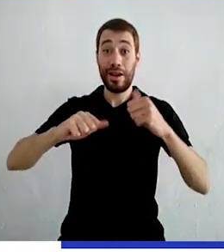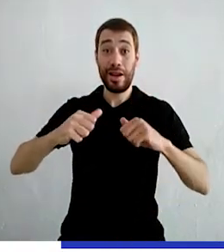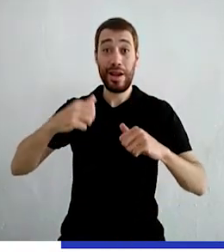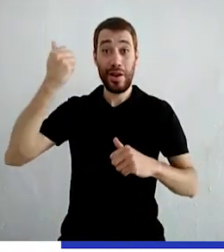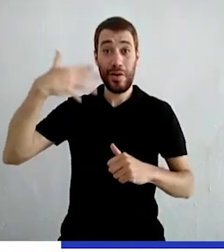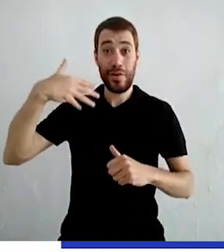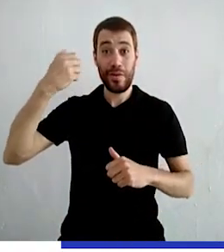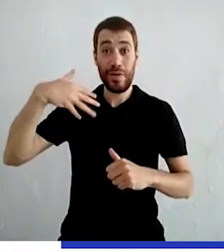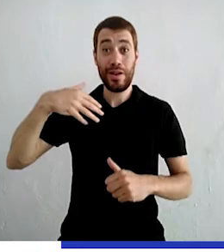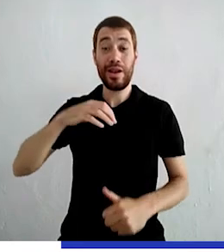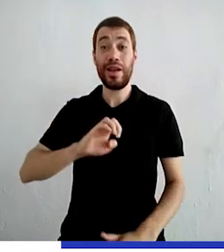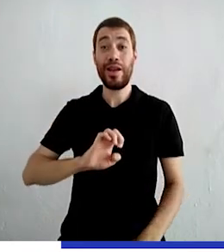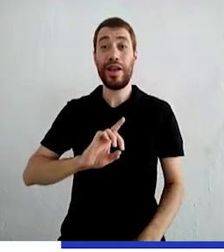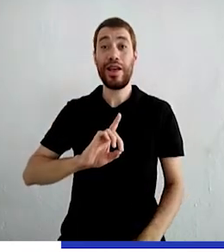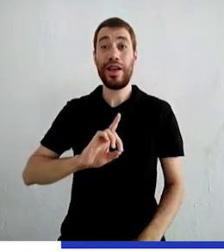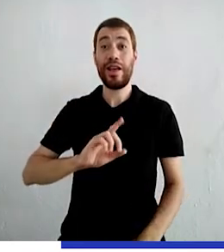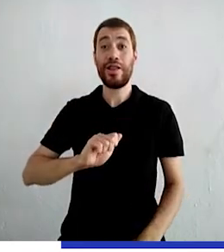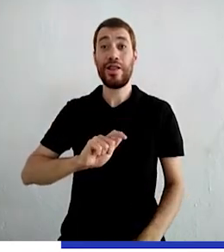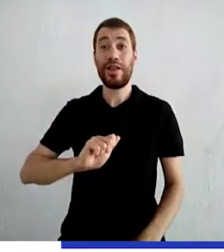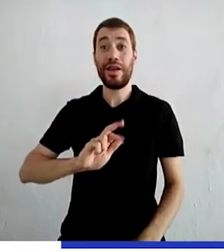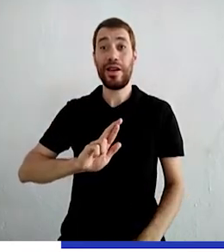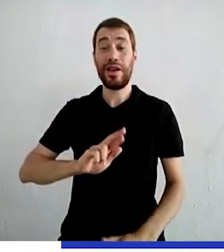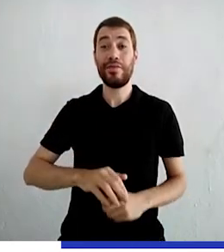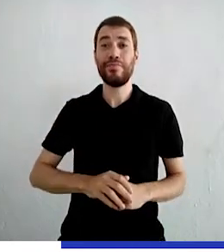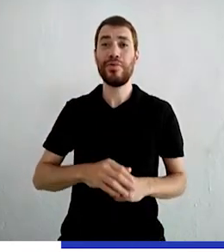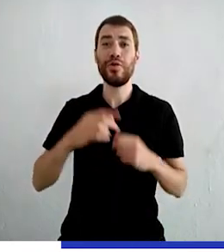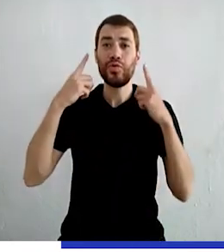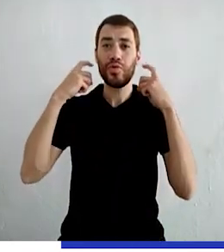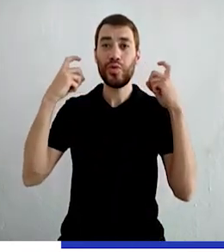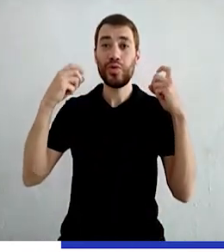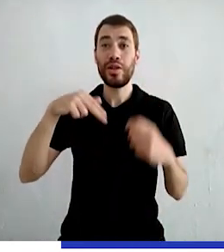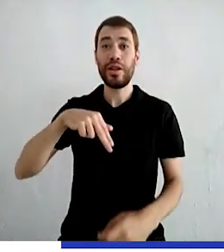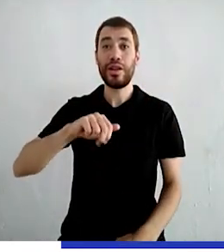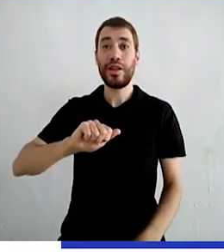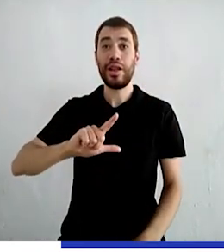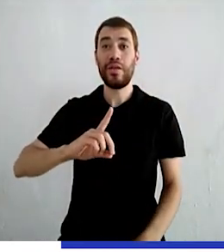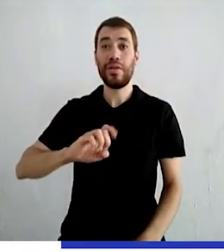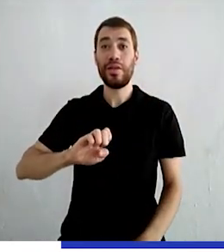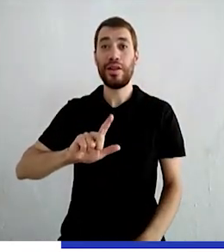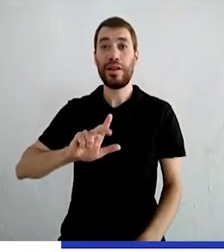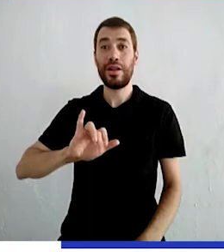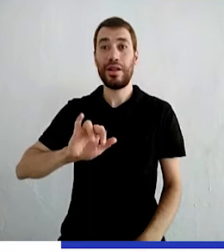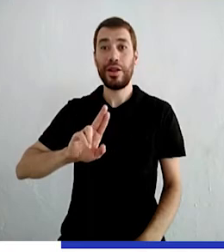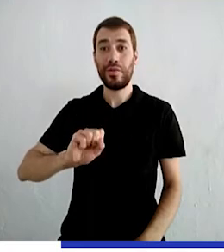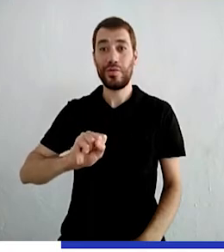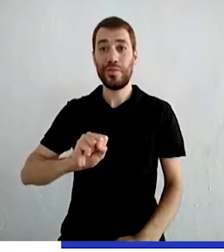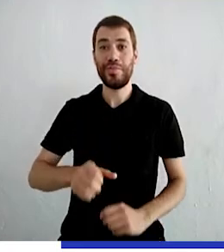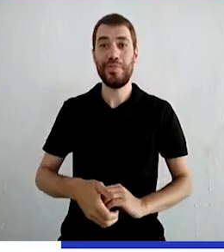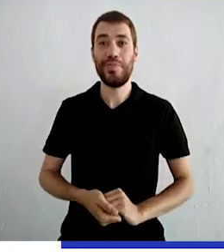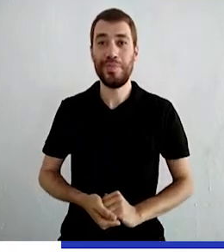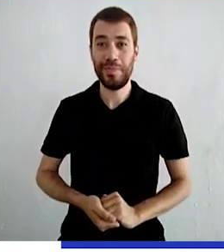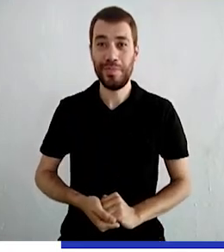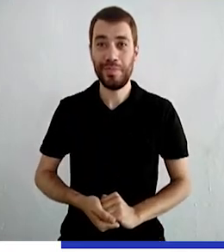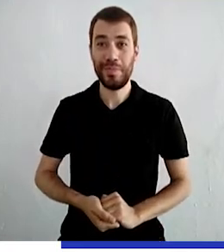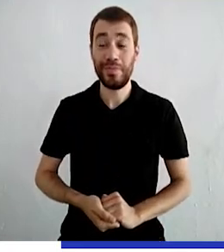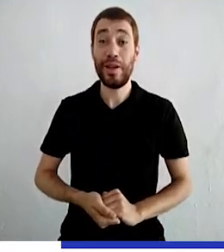Ramos. Quem consultou a audiodescrição foi o Edgar Jacques. Quem capturou o som foi o